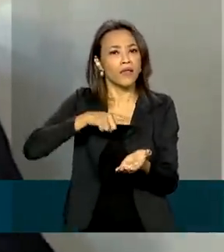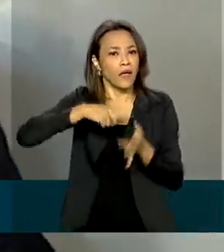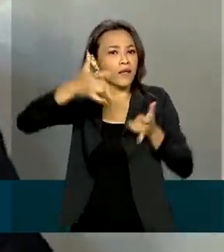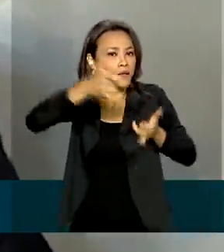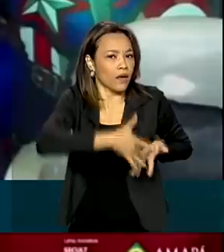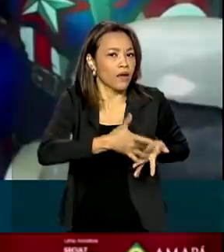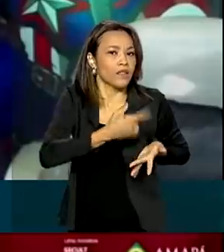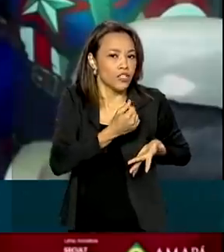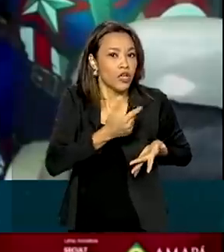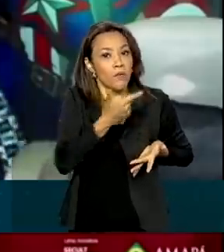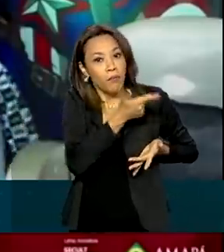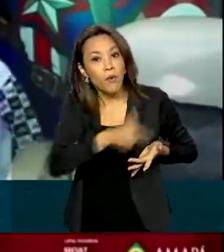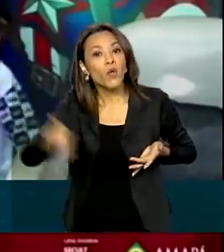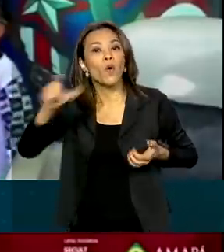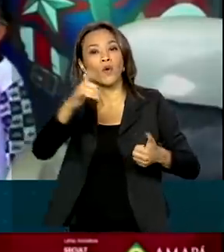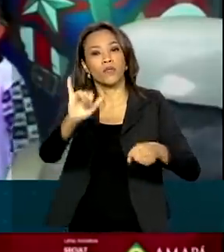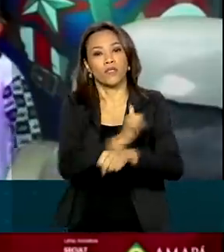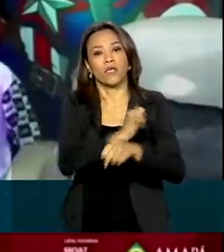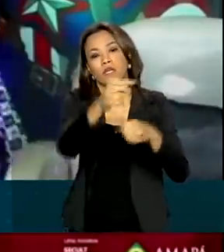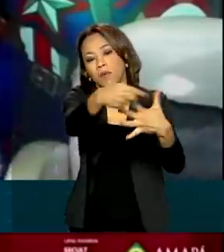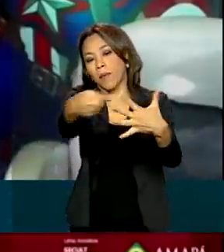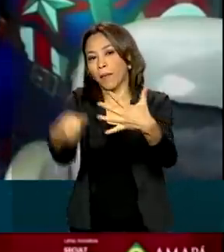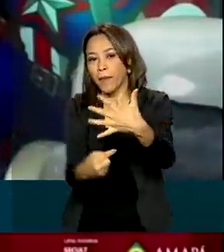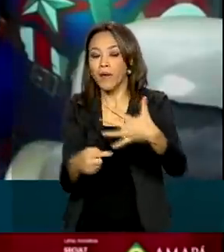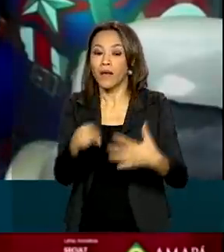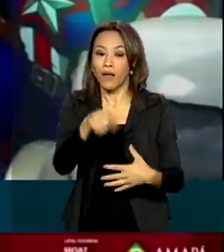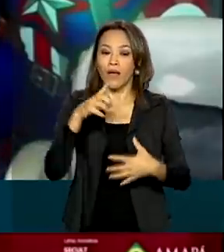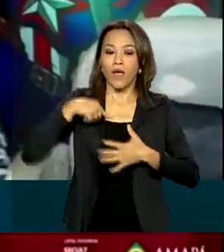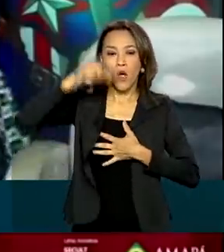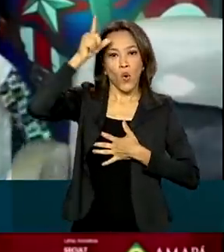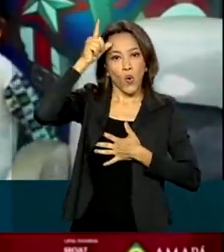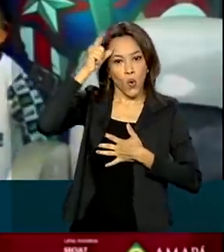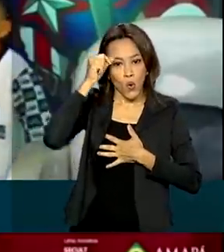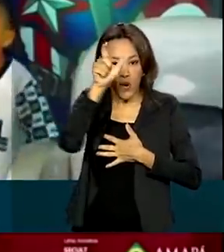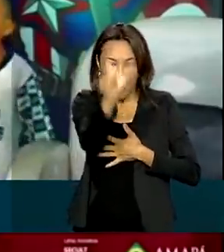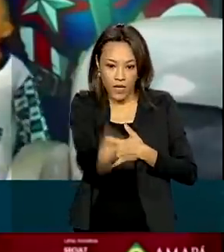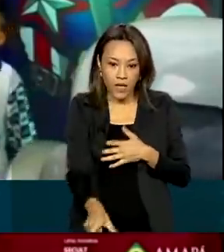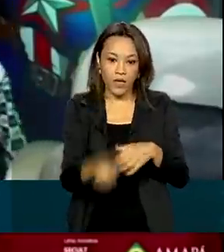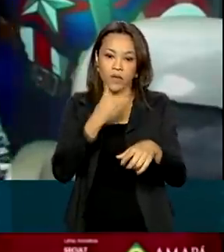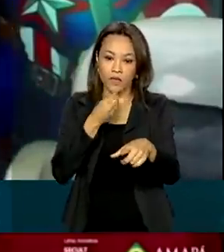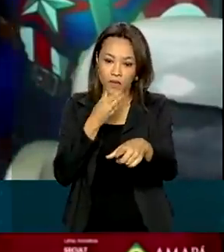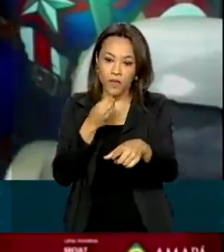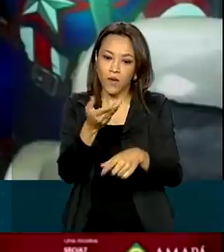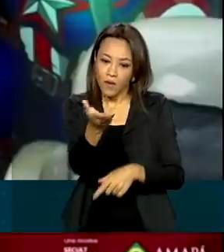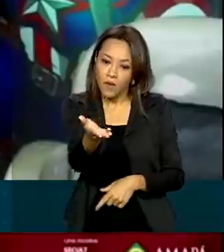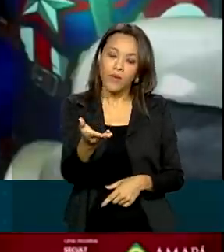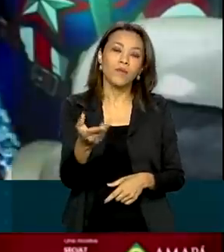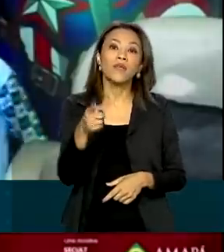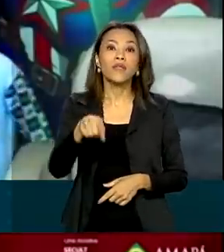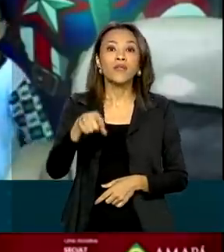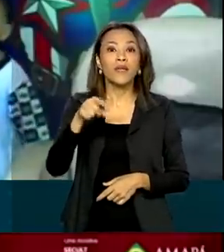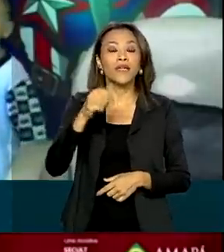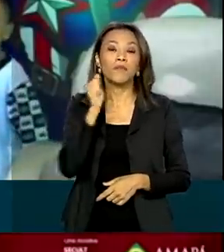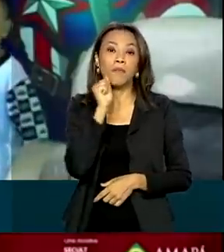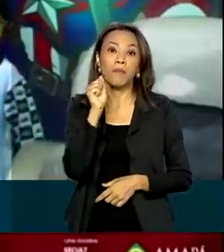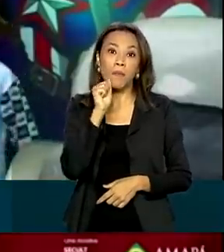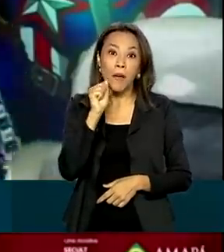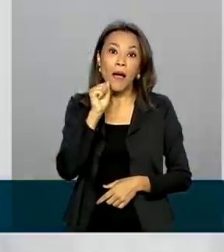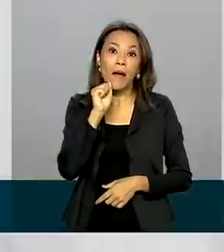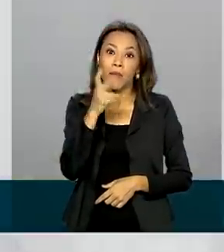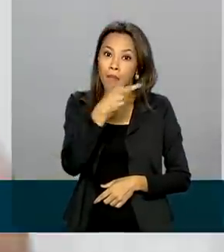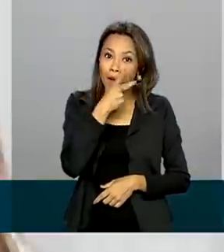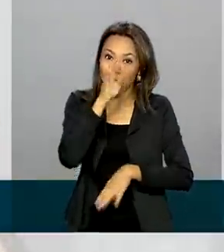em outras ações. Um alívio para artistas como cantor e compositor Adail Júnior de Macapá, no